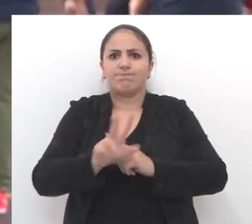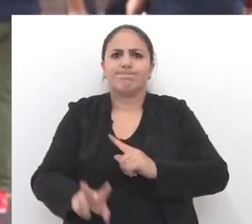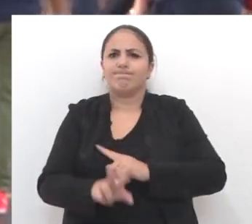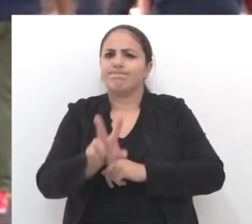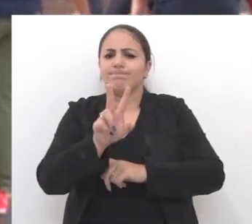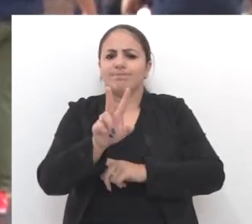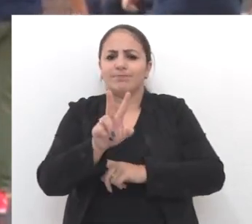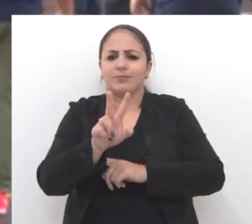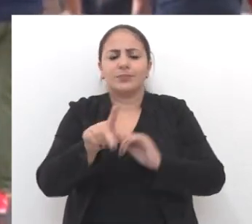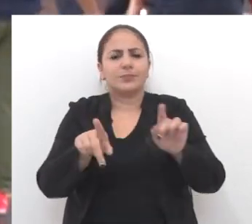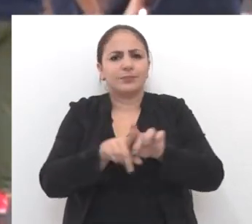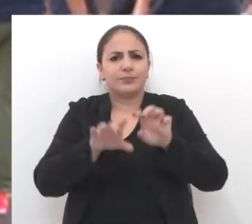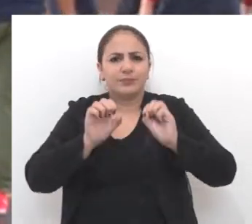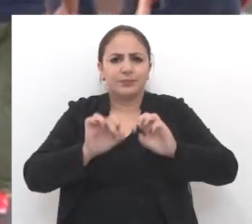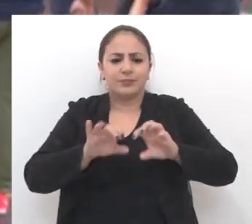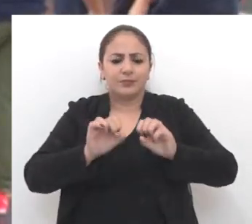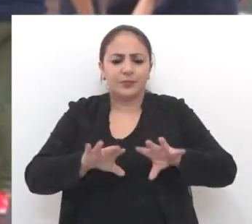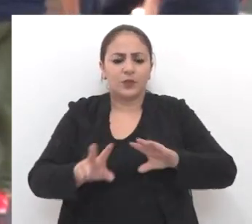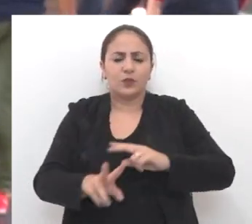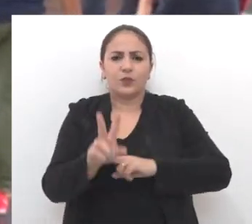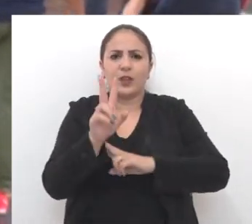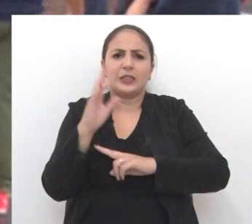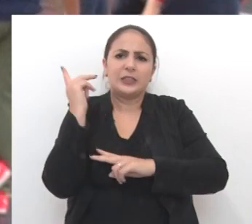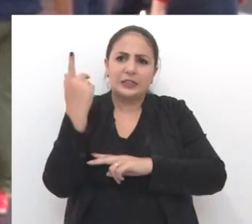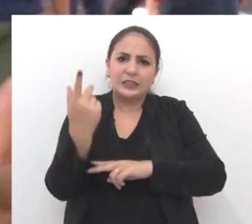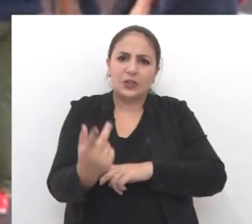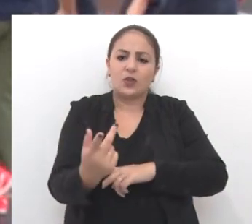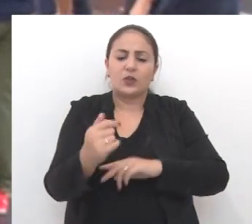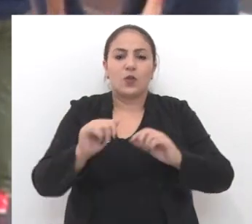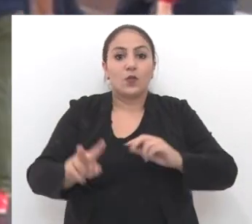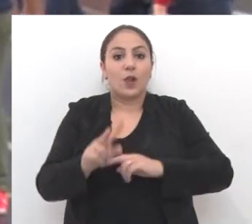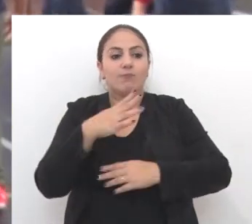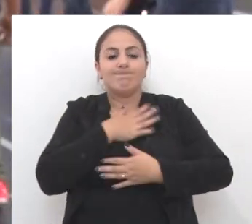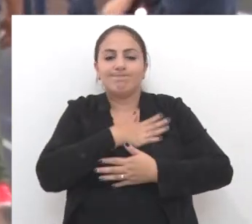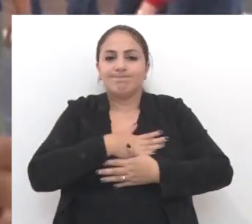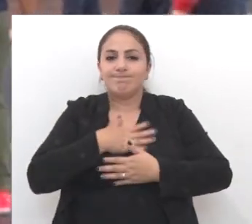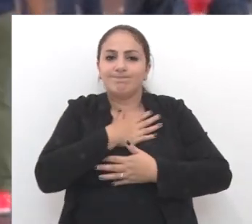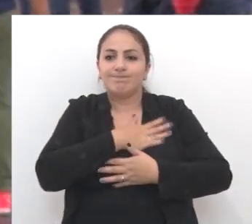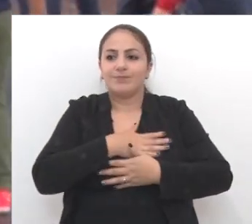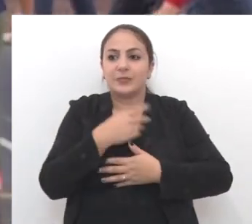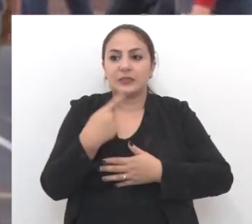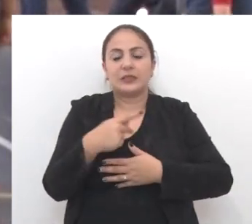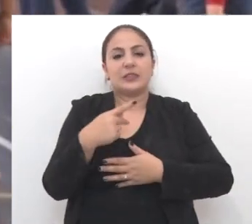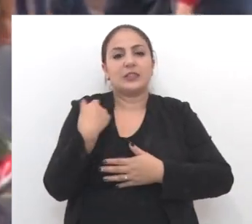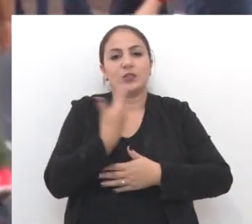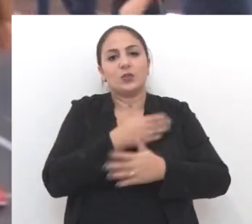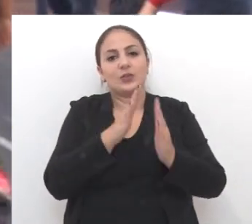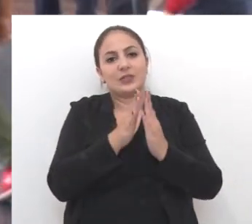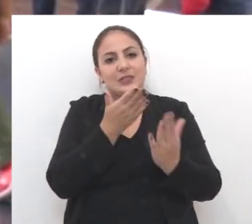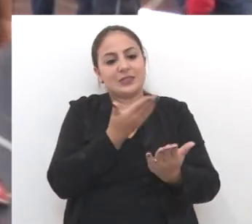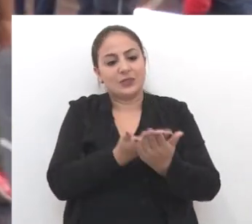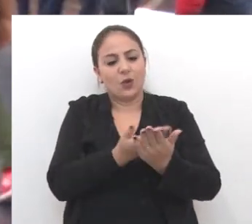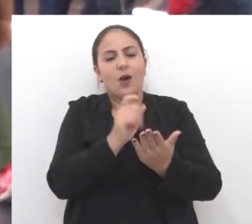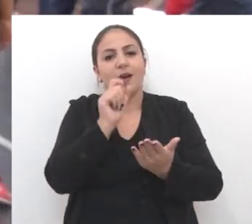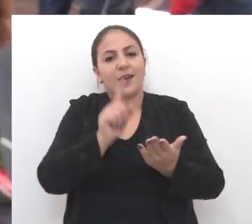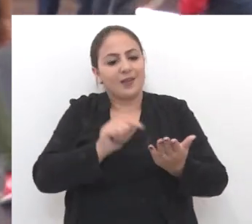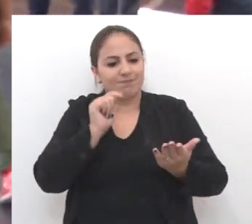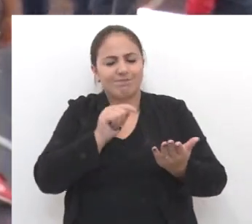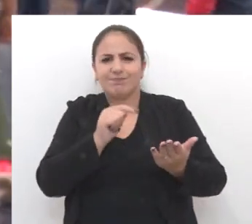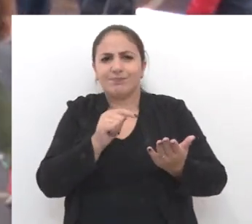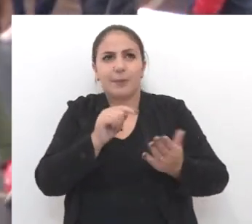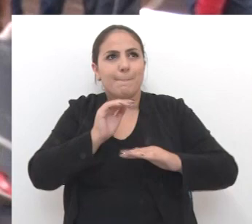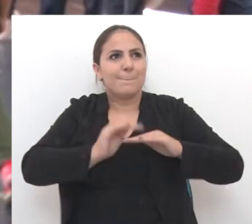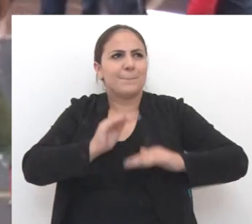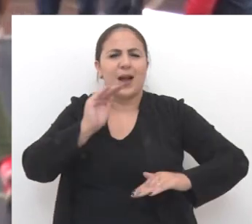o valor educacional, o valor histórico, o valor sentimental desta nossa escola, que